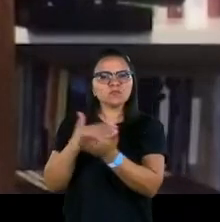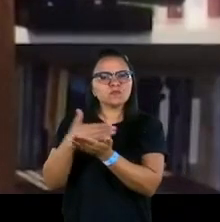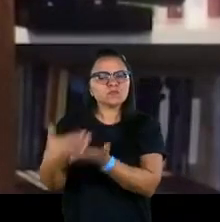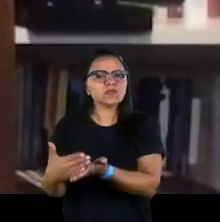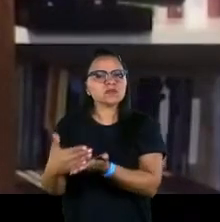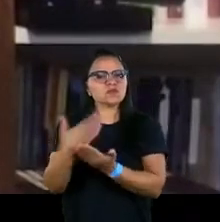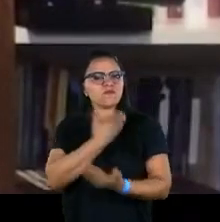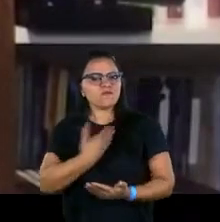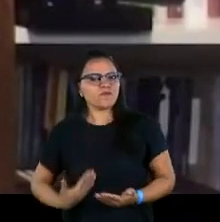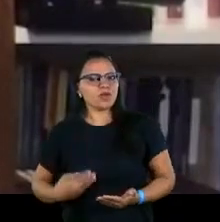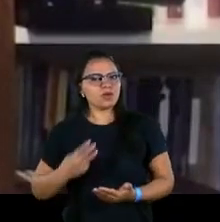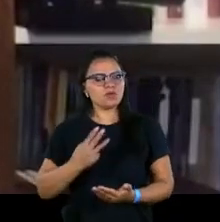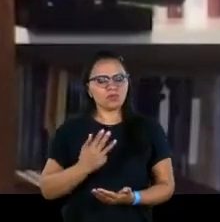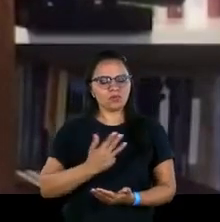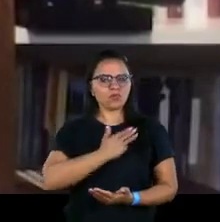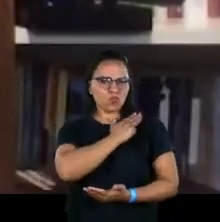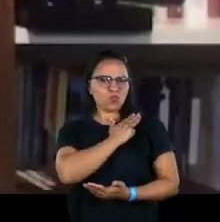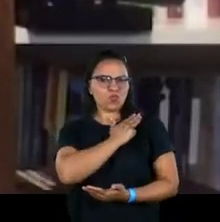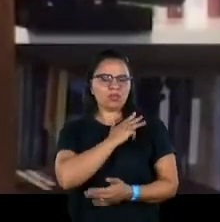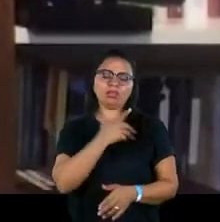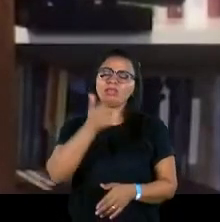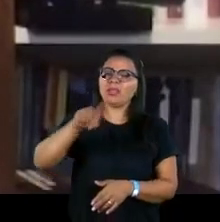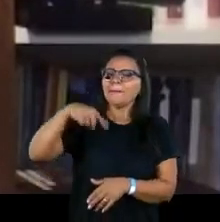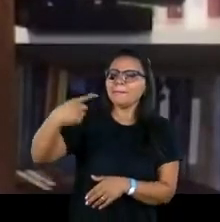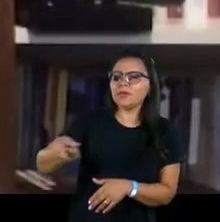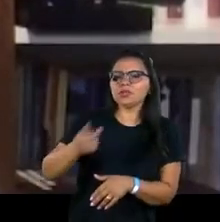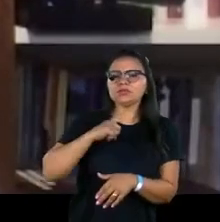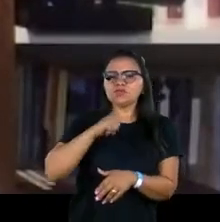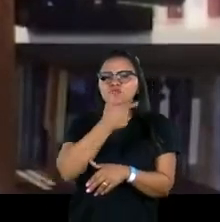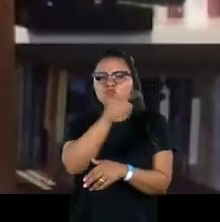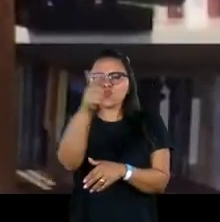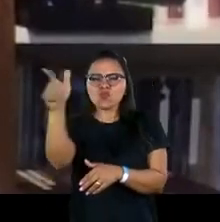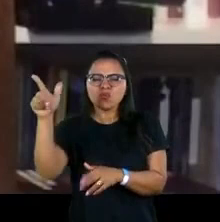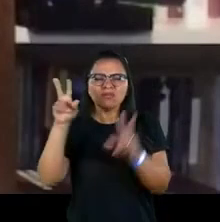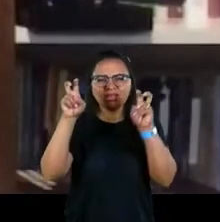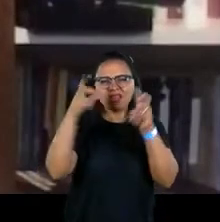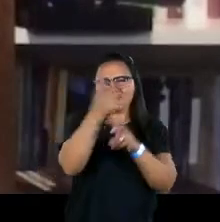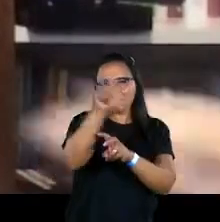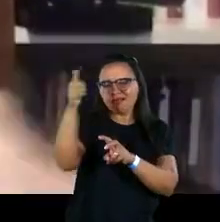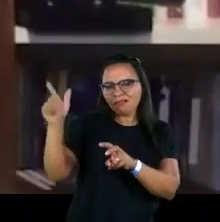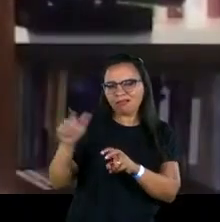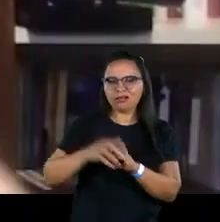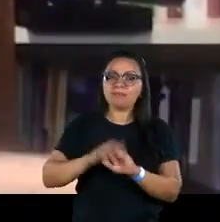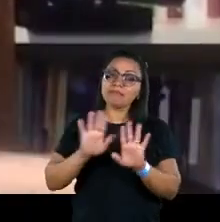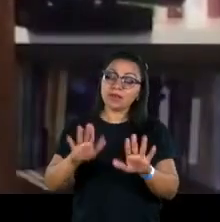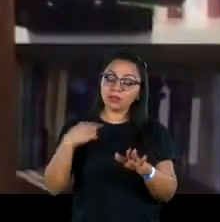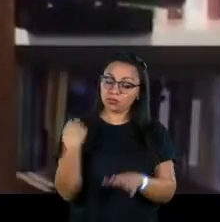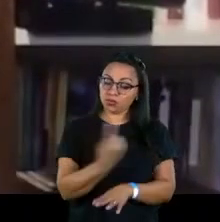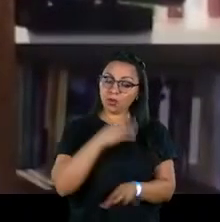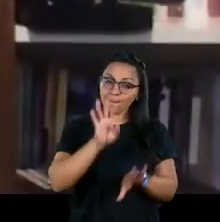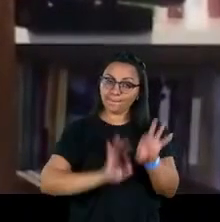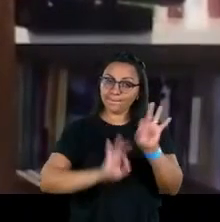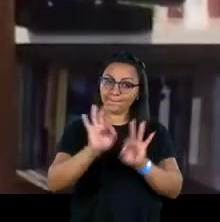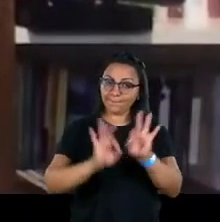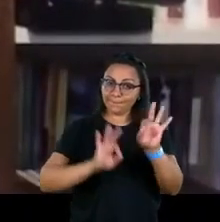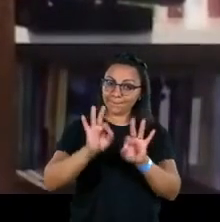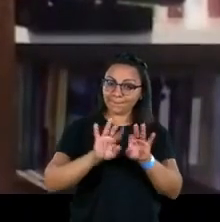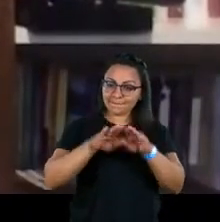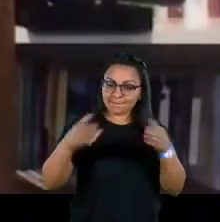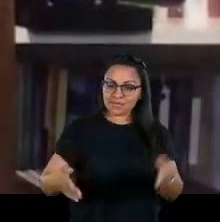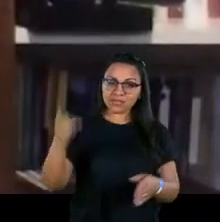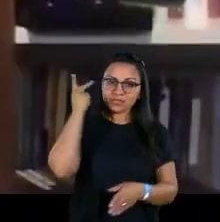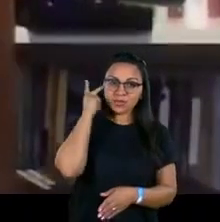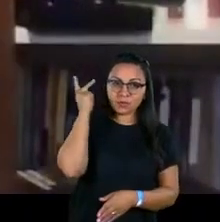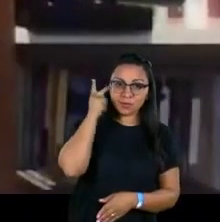governo Lula, depois esse programa ganhou outras conotações, digamos assim, mas o nosso programa Mesa São